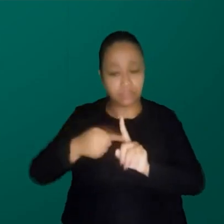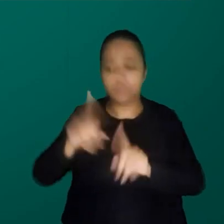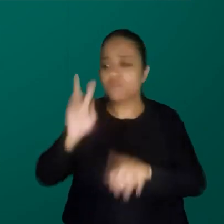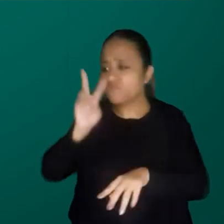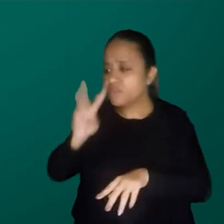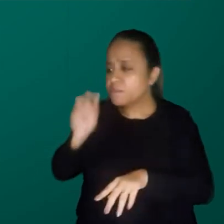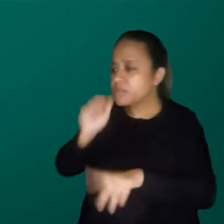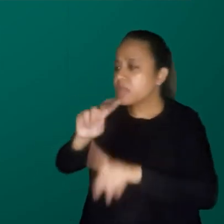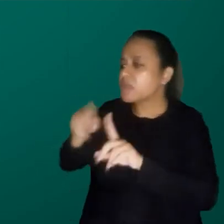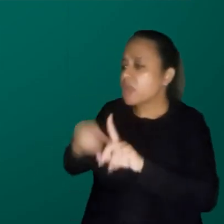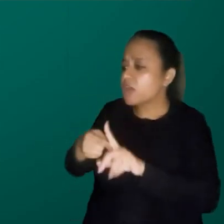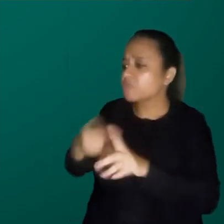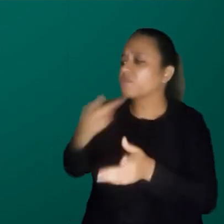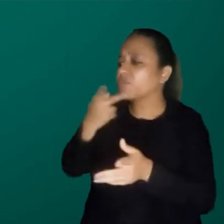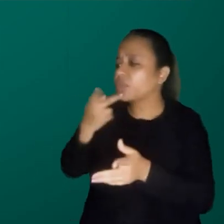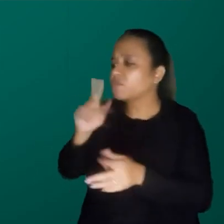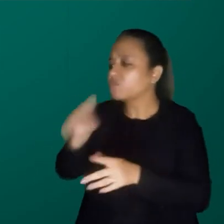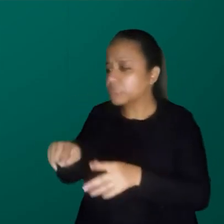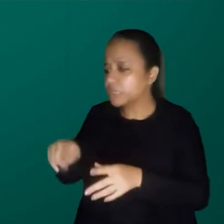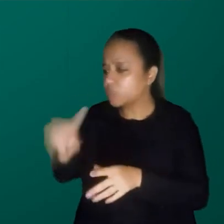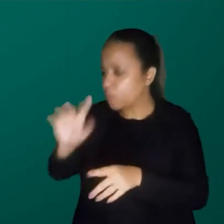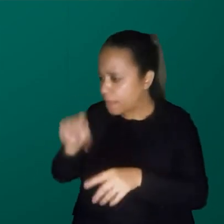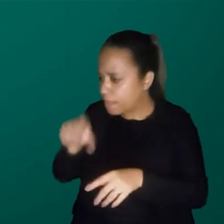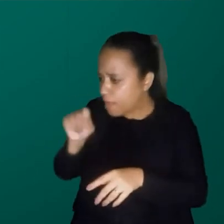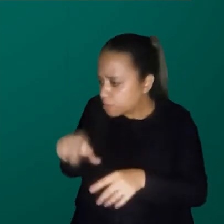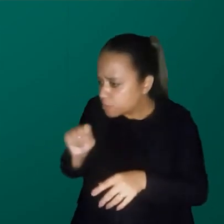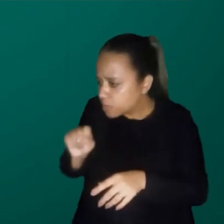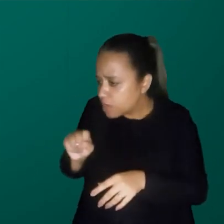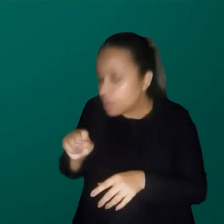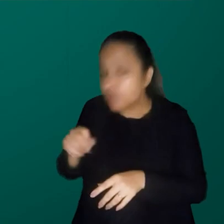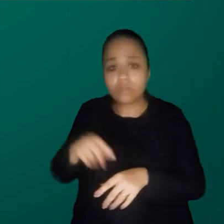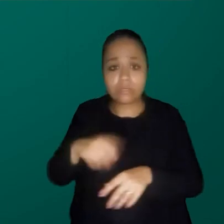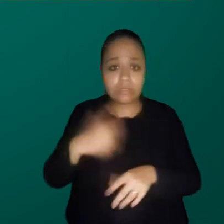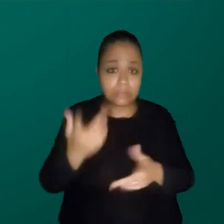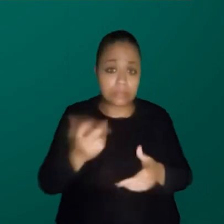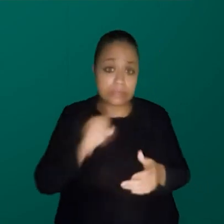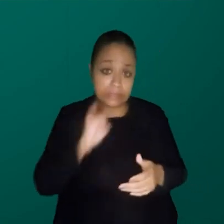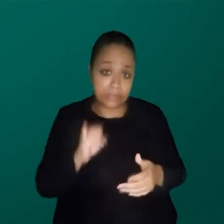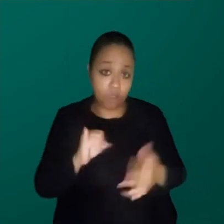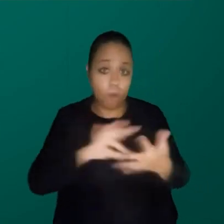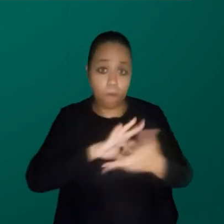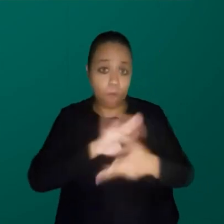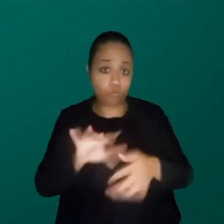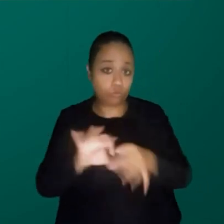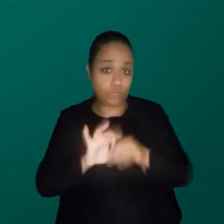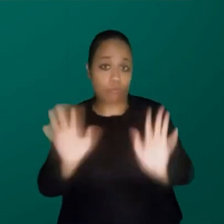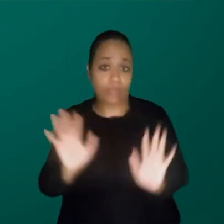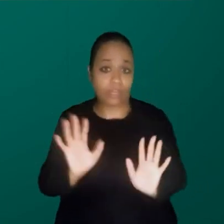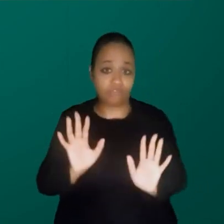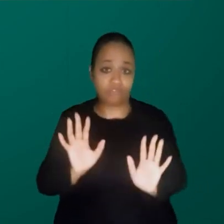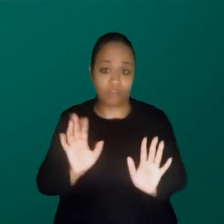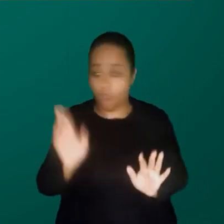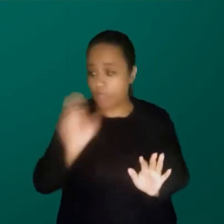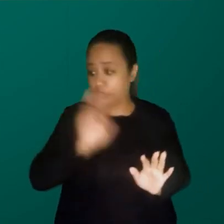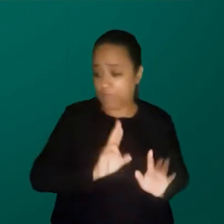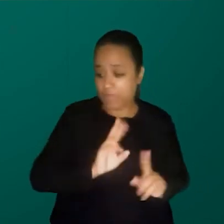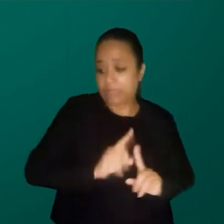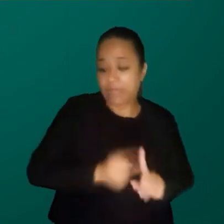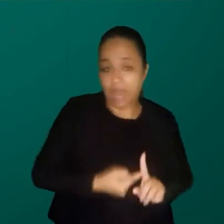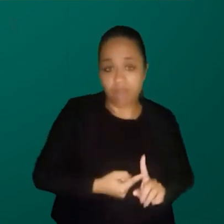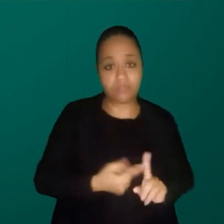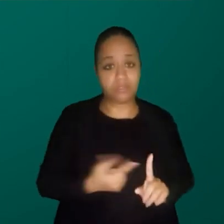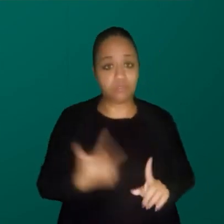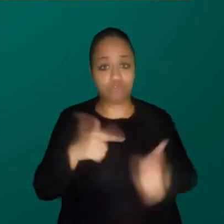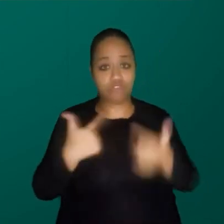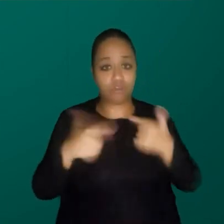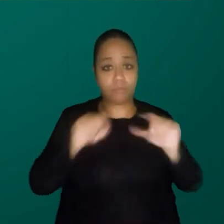menina grávida. Aí eu falei para ela, você não era lésbica? Aí ela falou assim, se o mundo me deixasse ser lésbica, olha aí o resultado. Ou seja, a menina